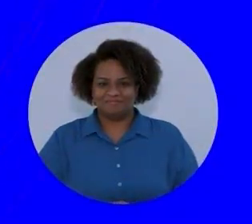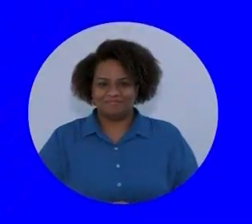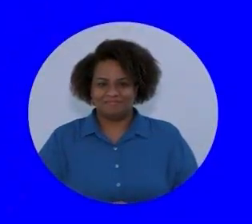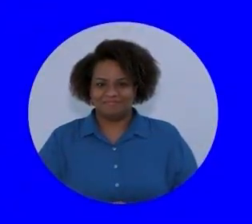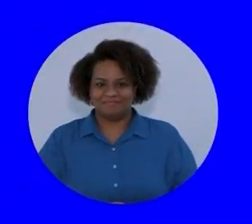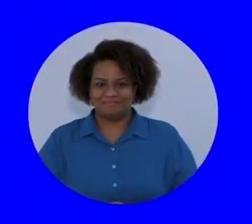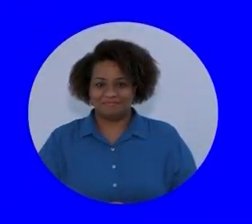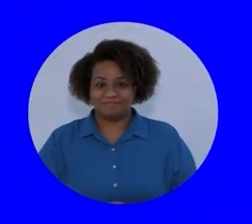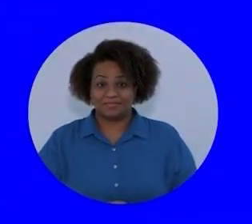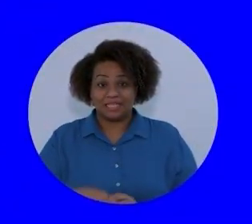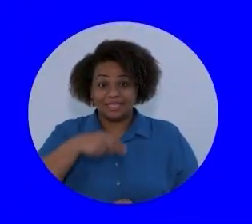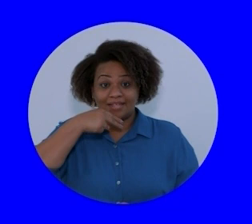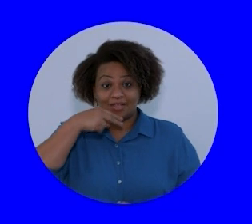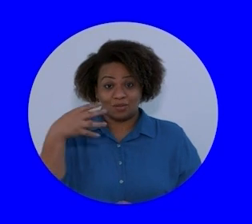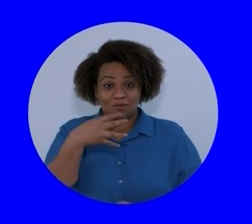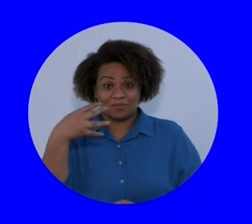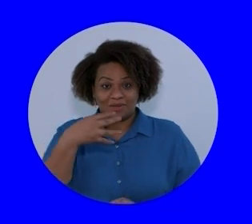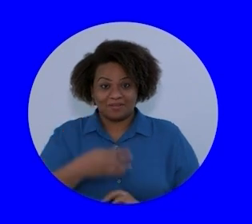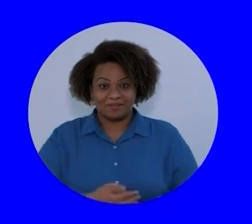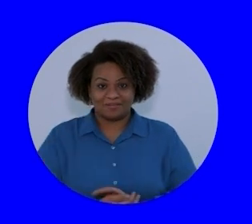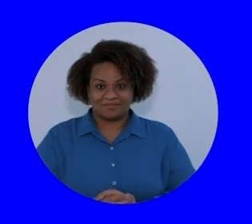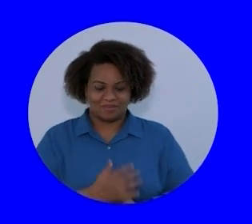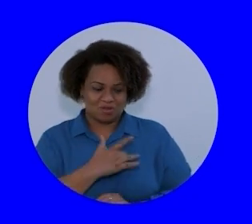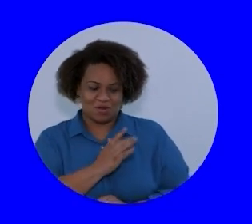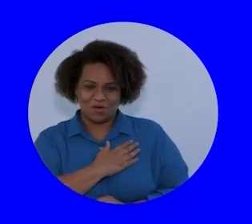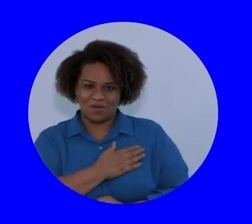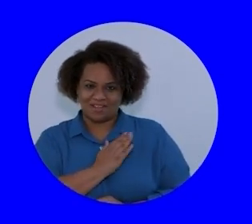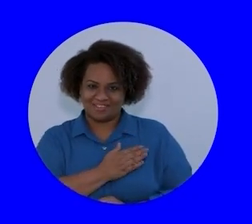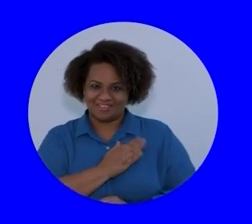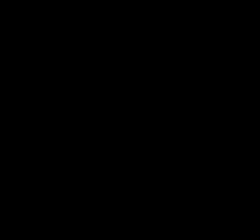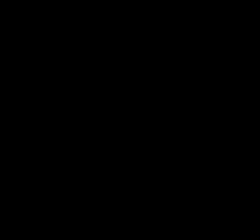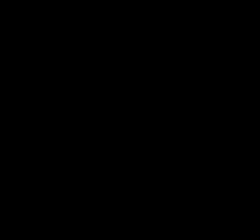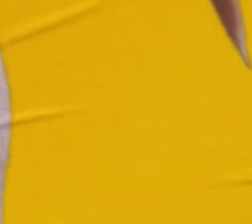ACM Neto 44. Tá no coração da gente.